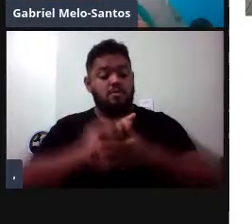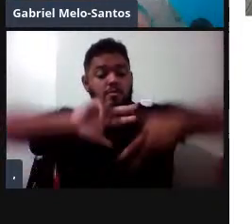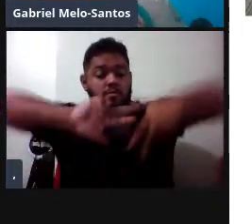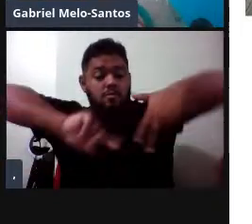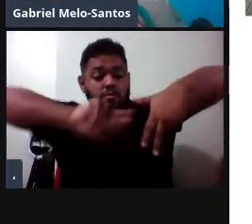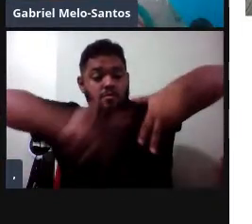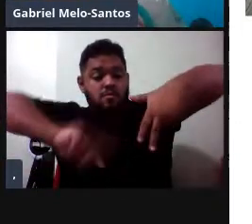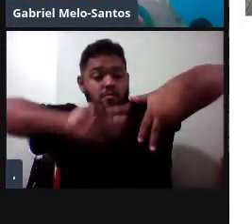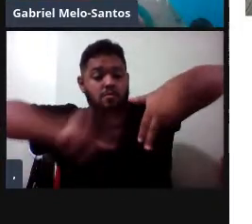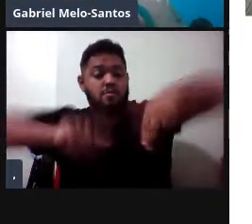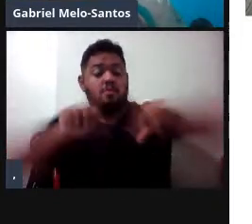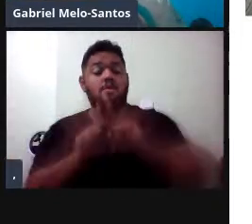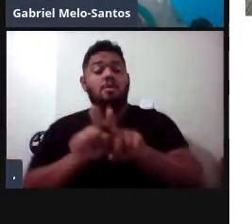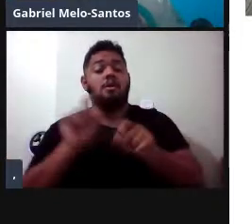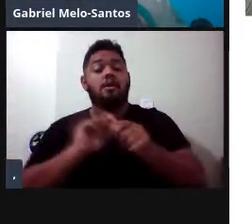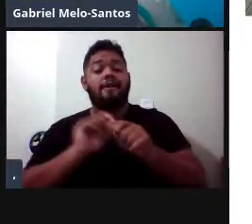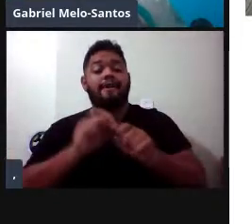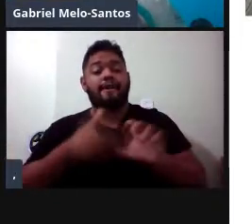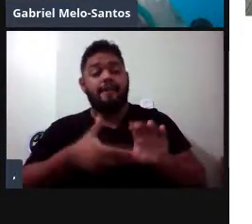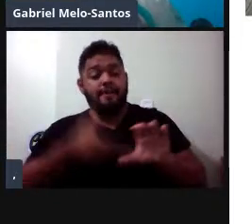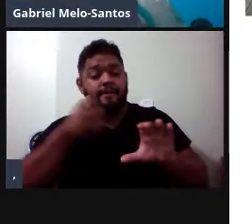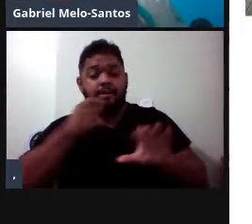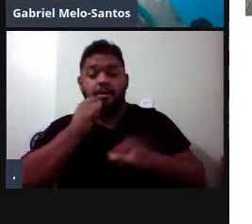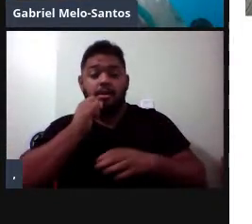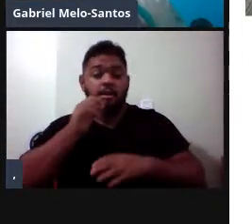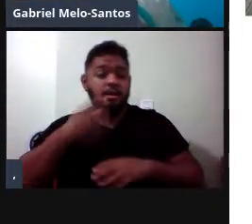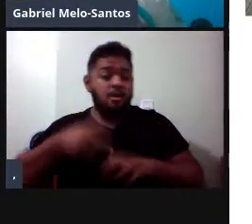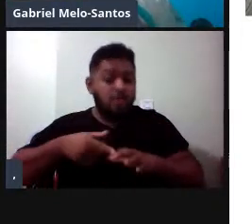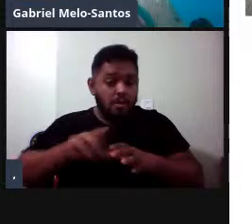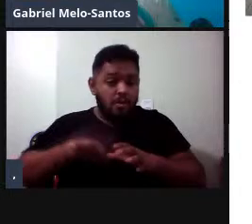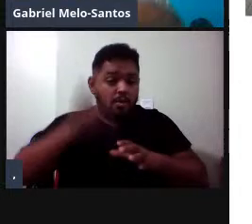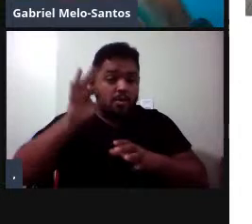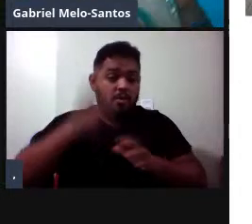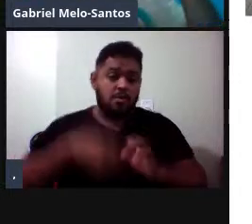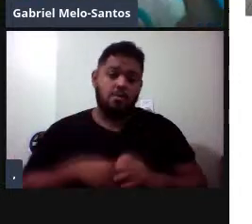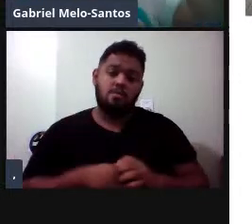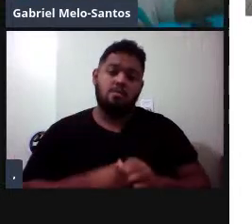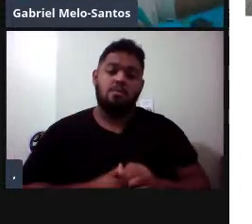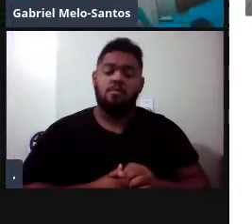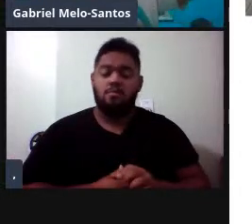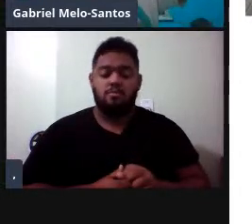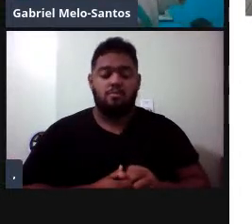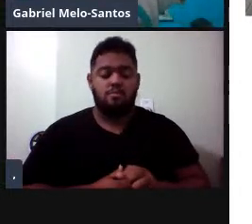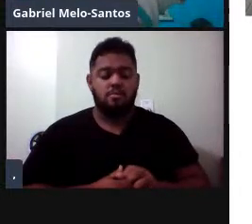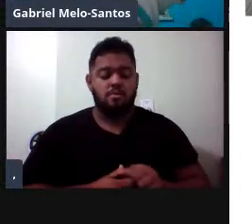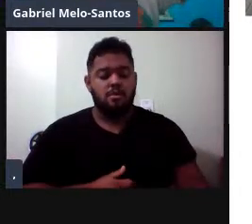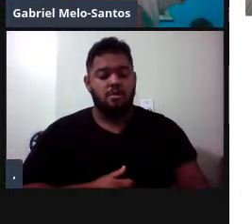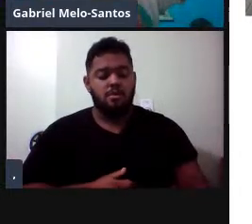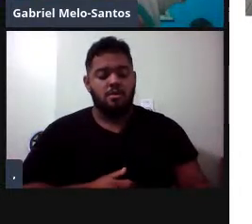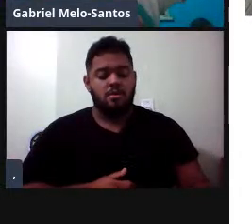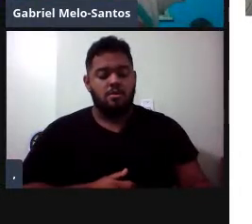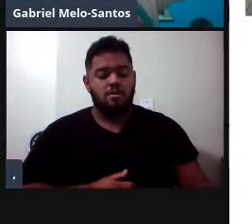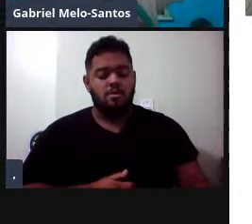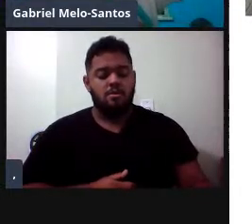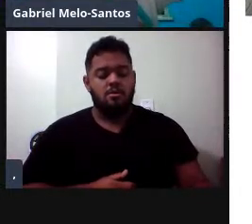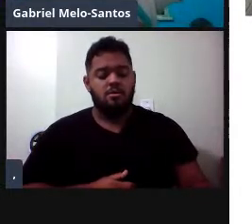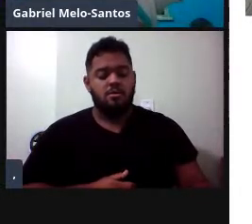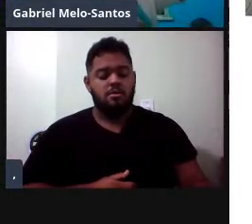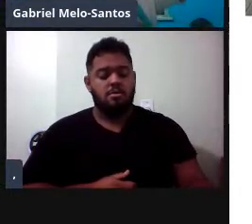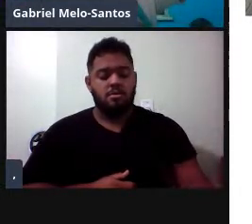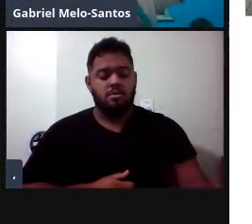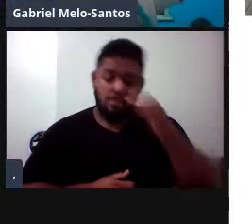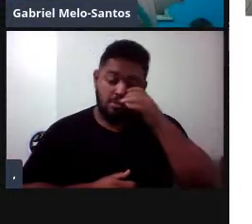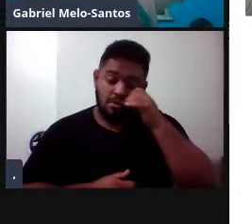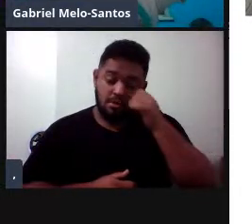coleta usando dedais, né? Que a gente fura para fora e fica essa garrinha aí, foi o Thomas que descreveu a espécie nova